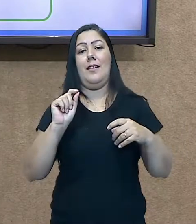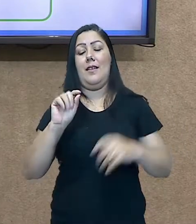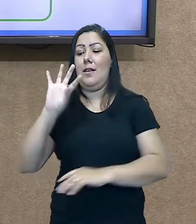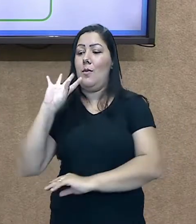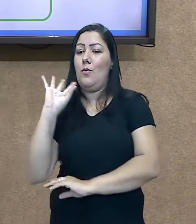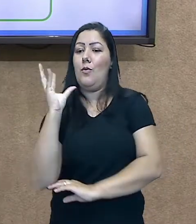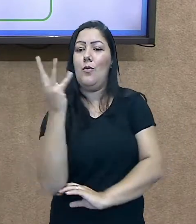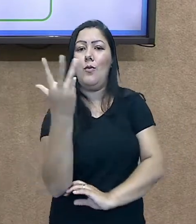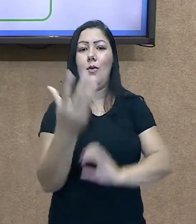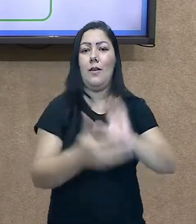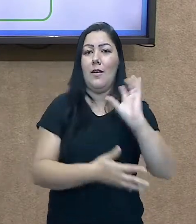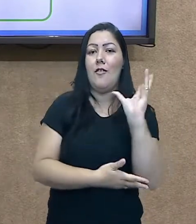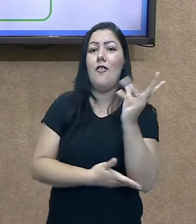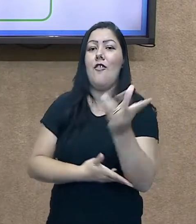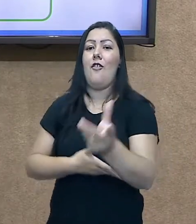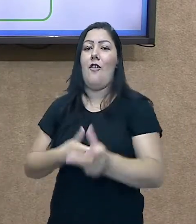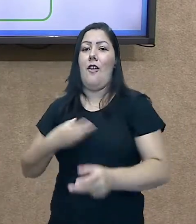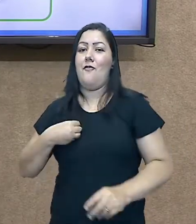Ok?